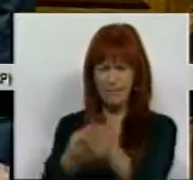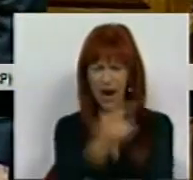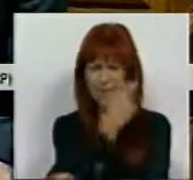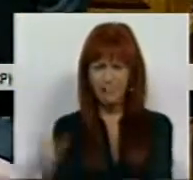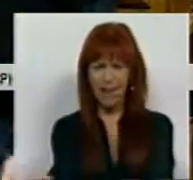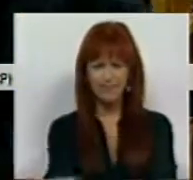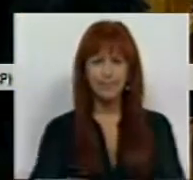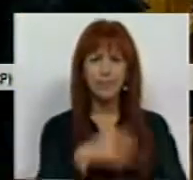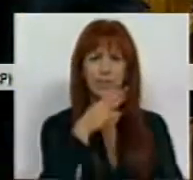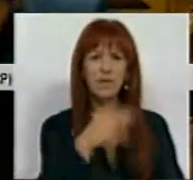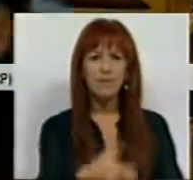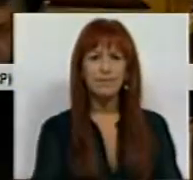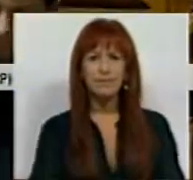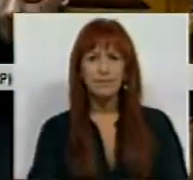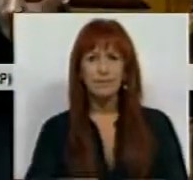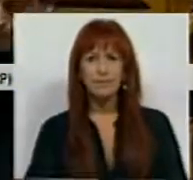vez por todas. Obrigado. Obrigado. Obrigado.